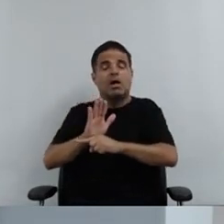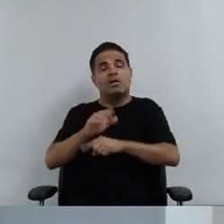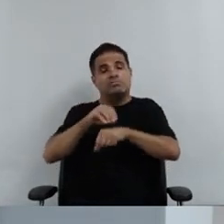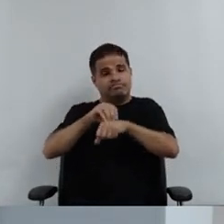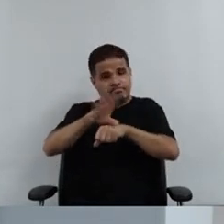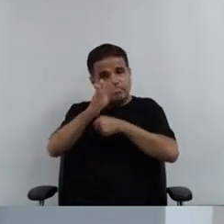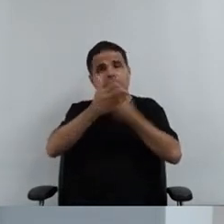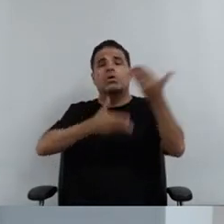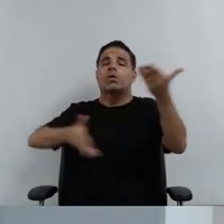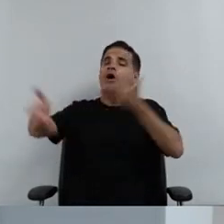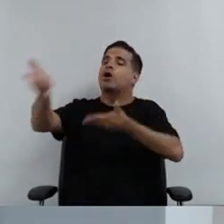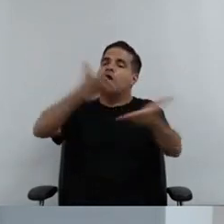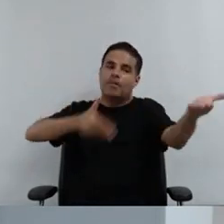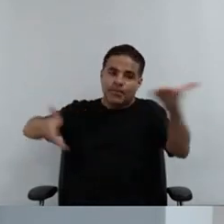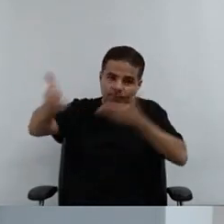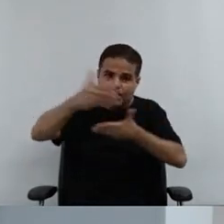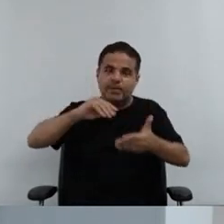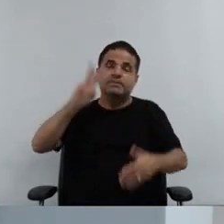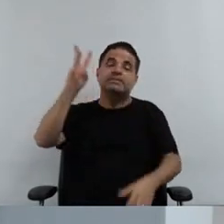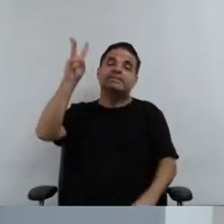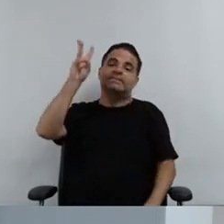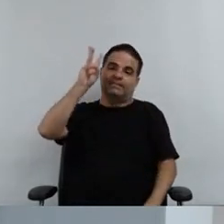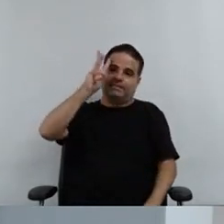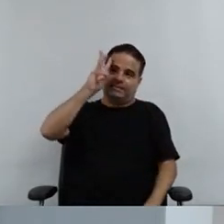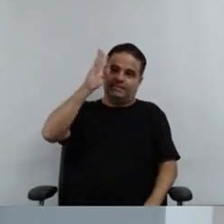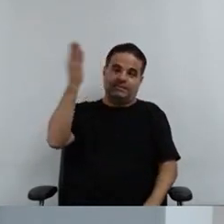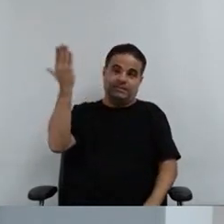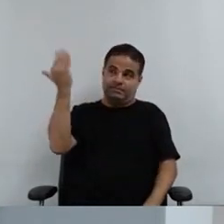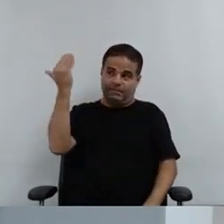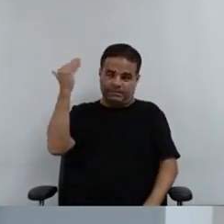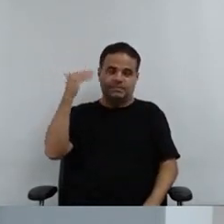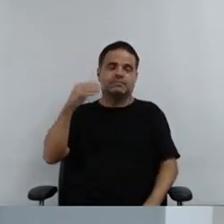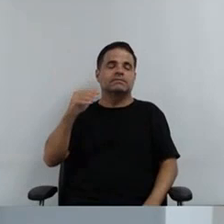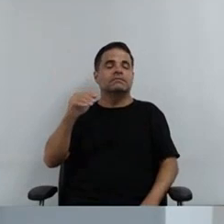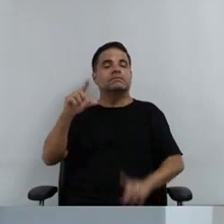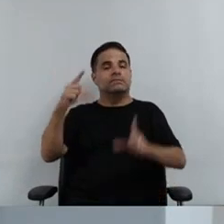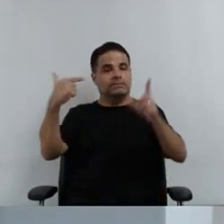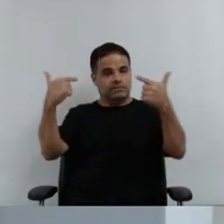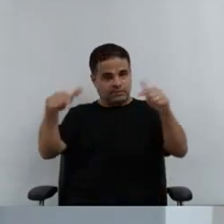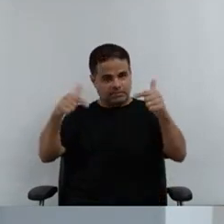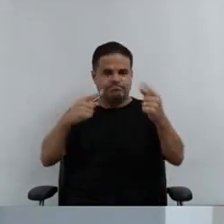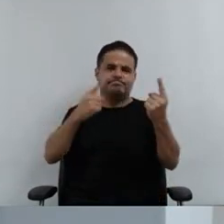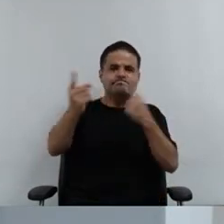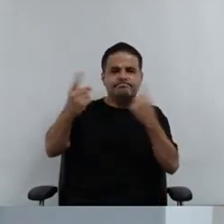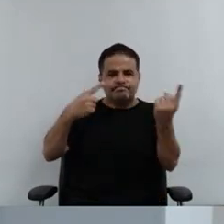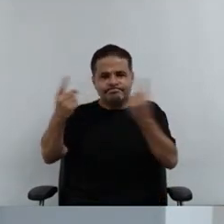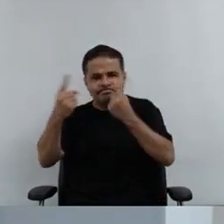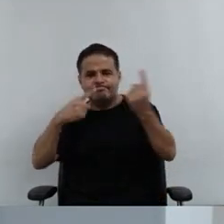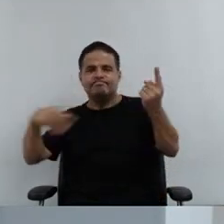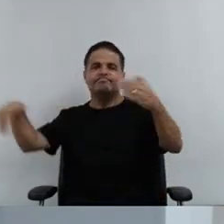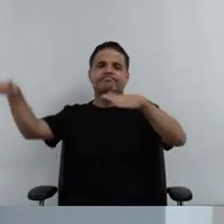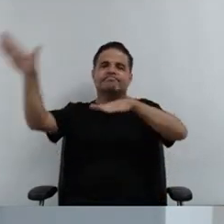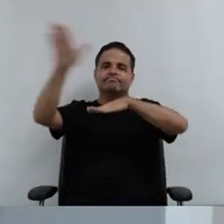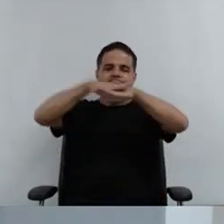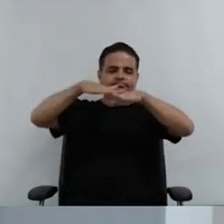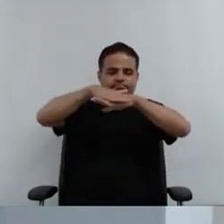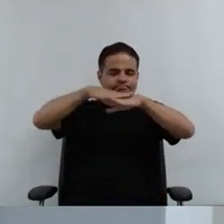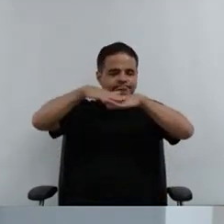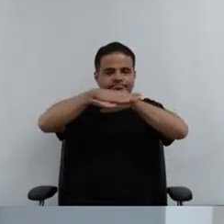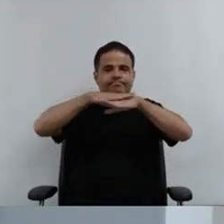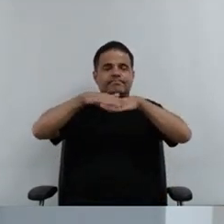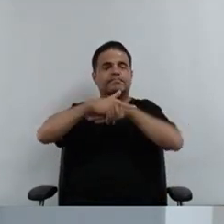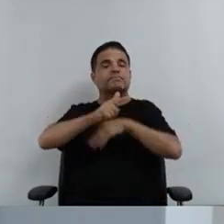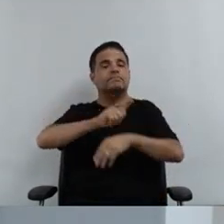compartilhar com os senhores também, que na terça-feira, a gente indo nessa linha, né, doutor Davi, que sempre conversam sobre isso, na terça-feira eu